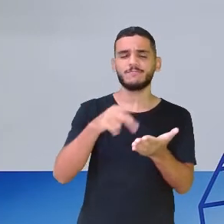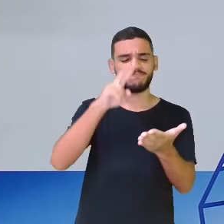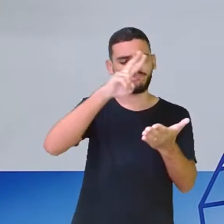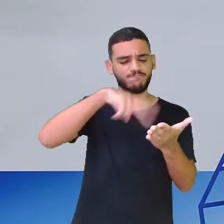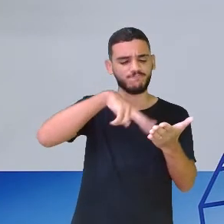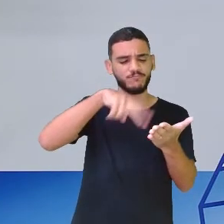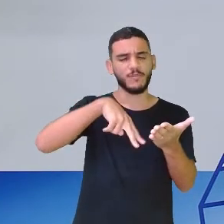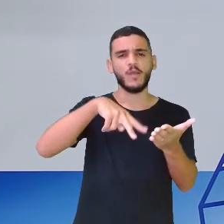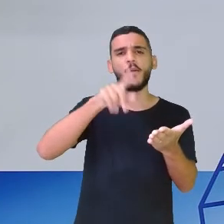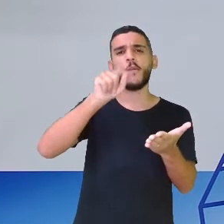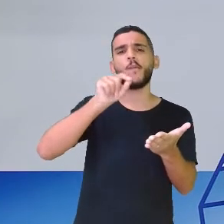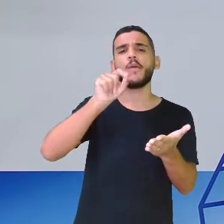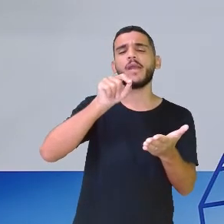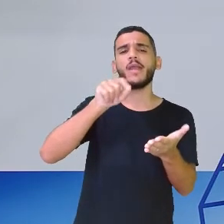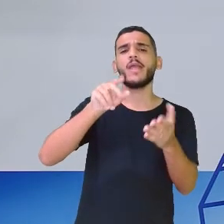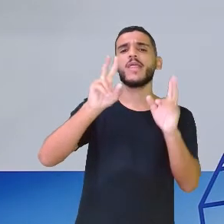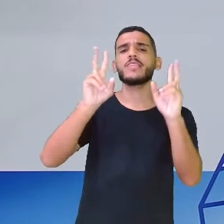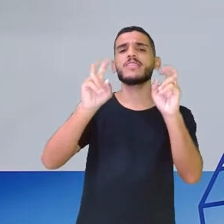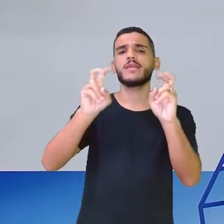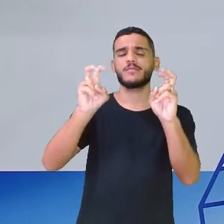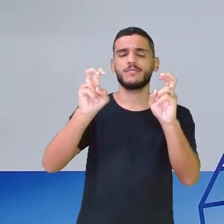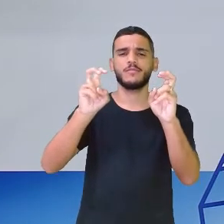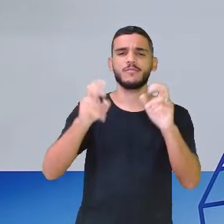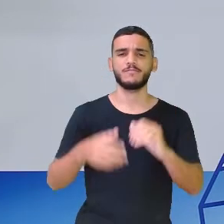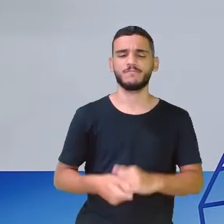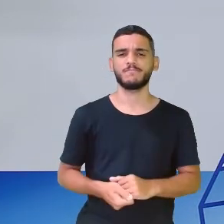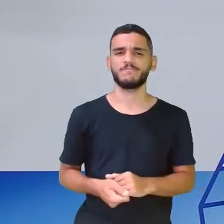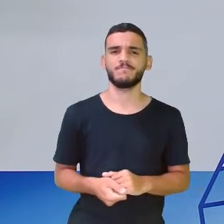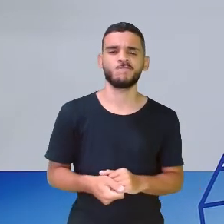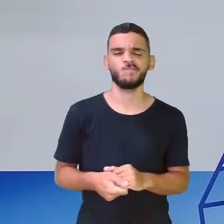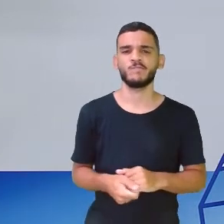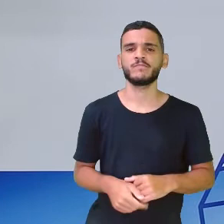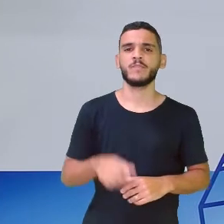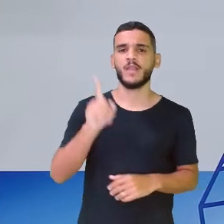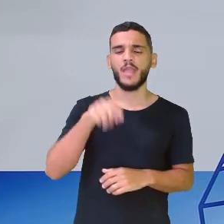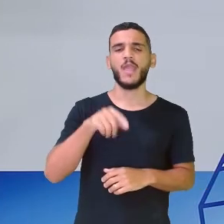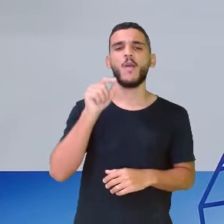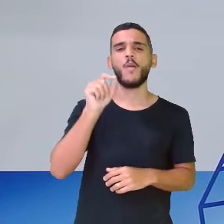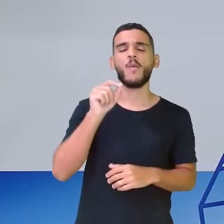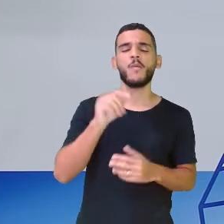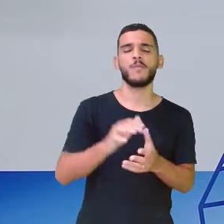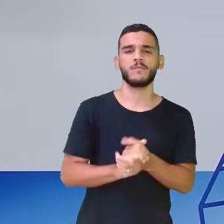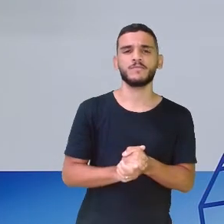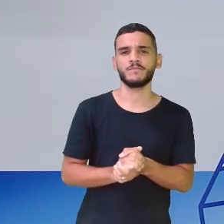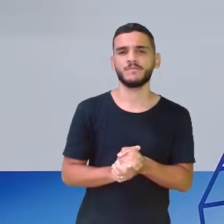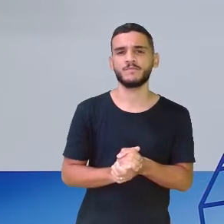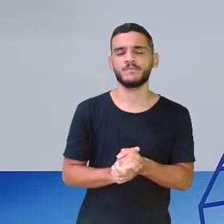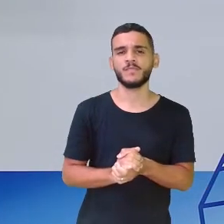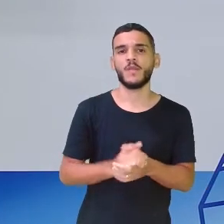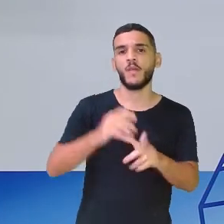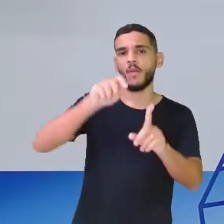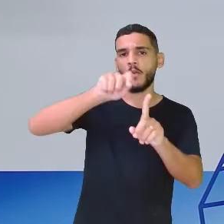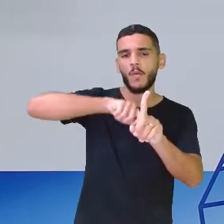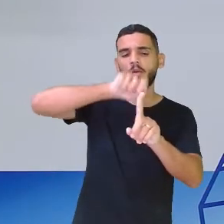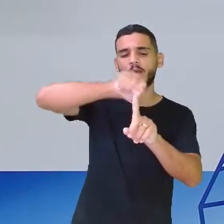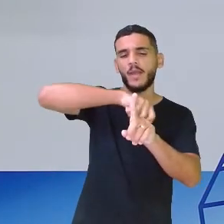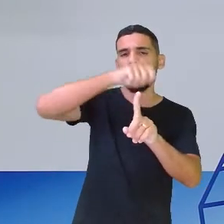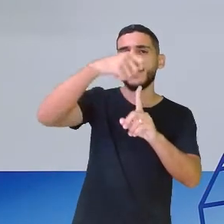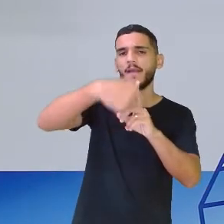ele, o título, professor, é o jornal. O caso das bananas.